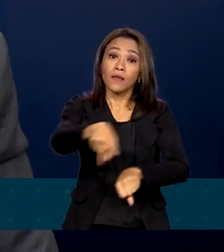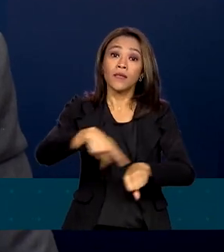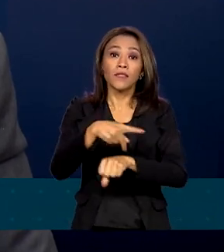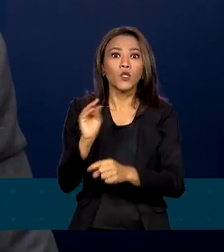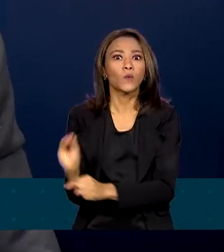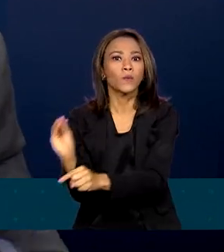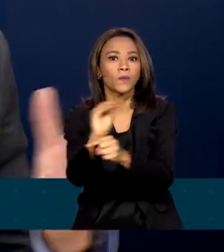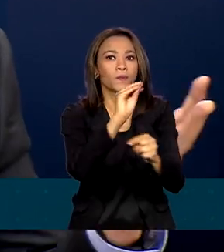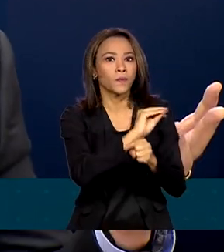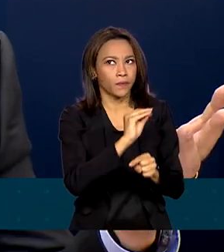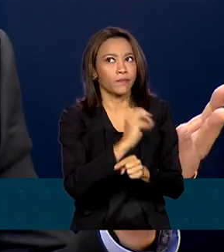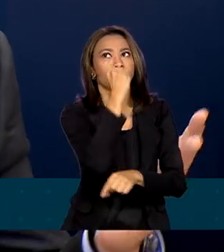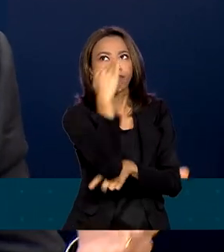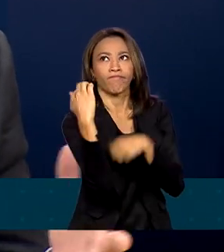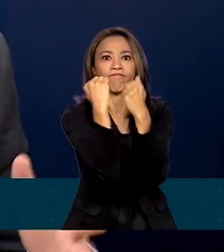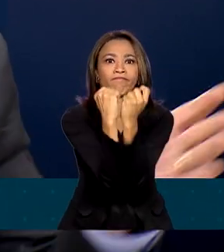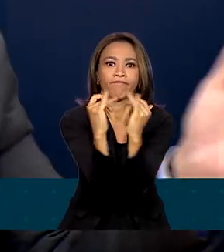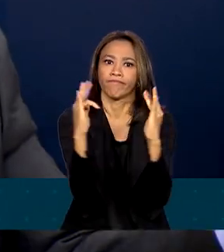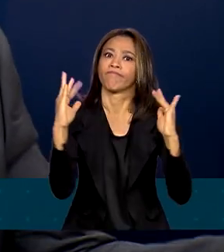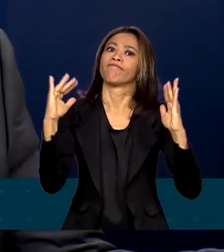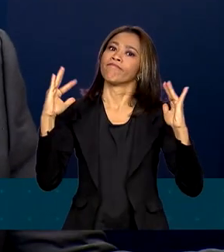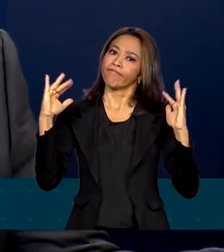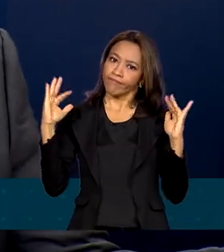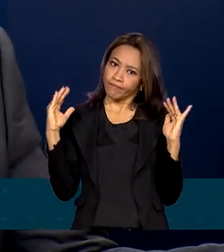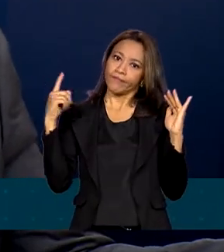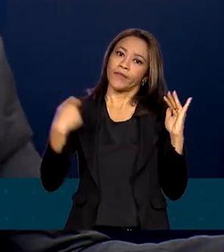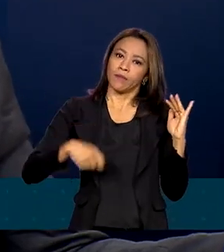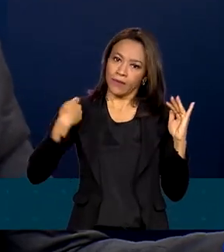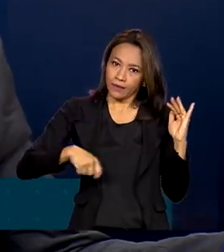ambientais que o país tem, porque a gente precisa delas também para vender o que a gente produz.